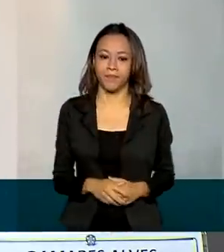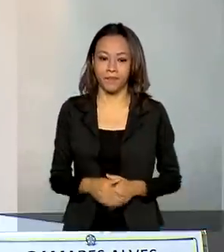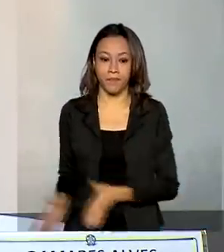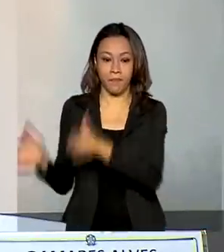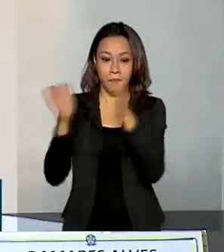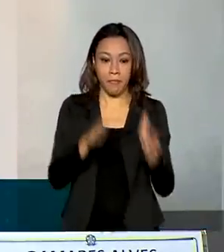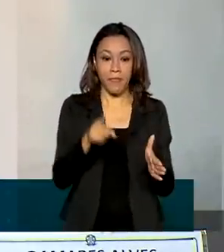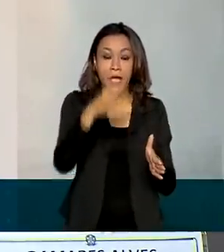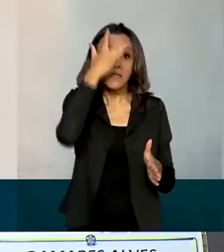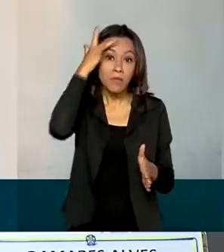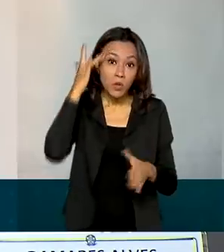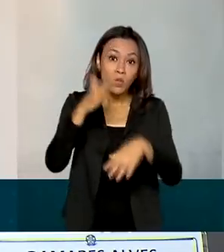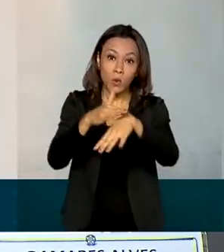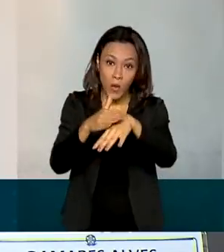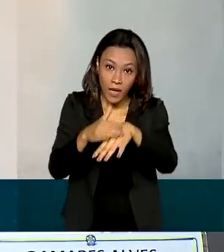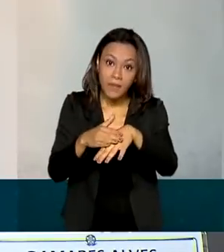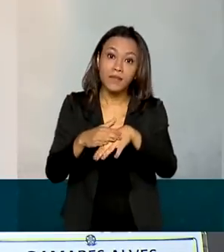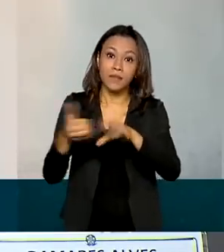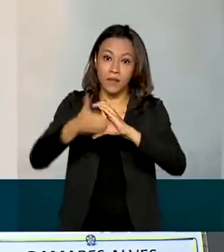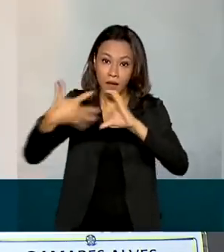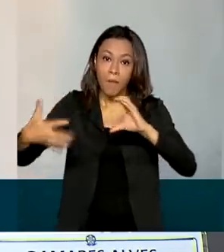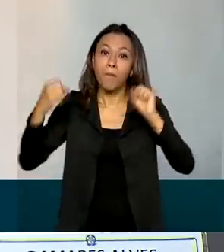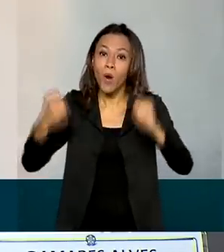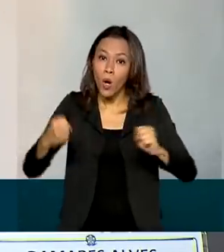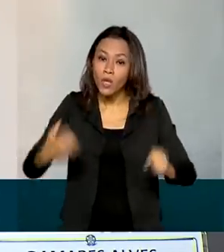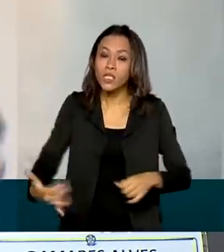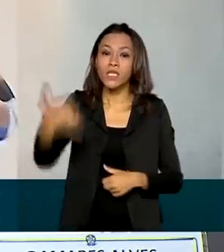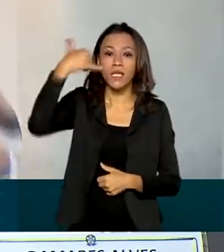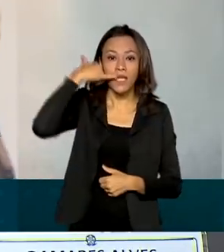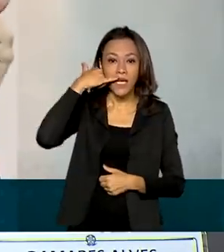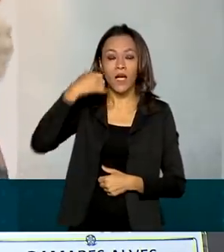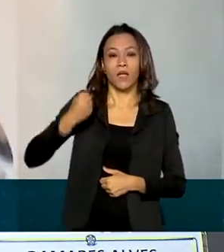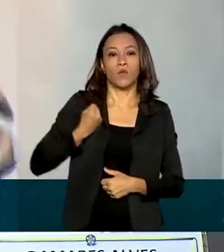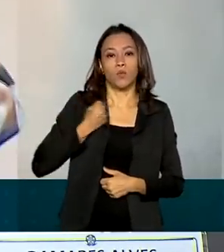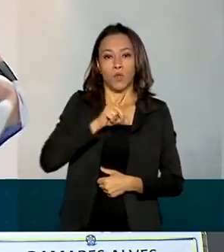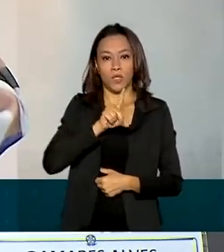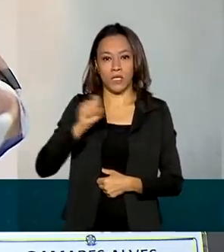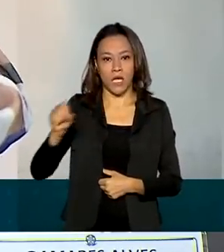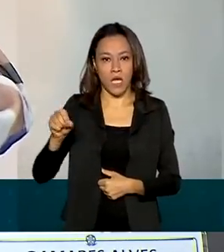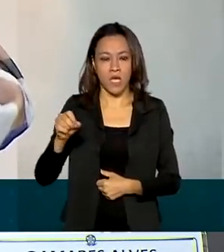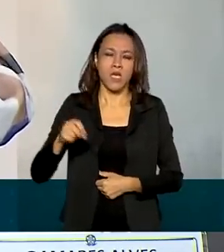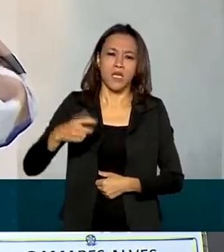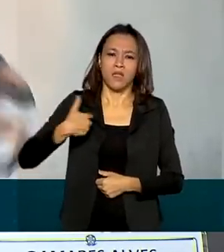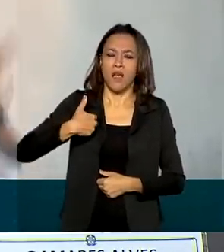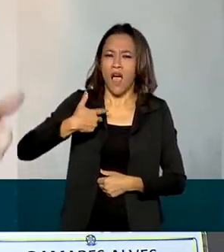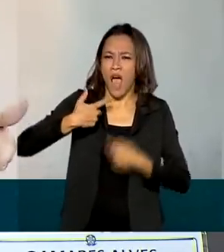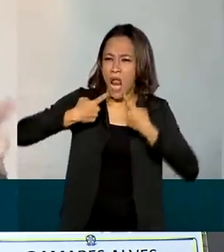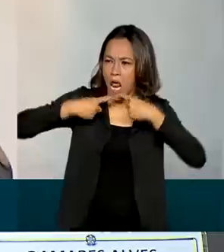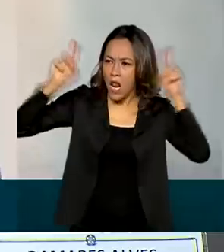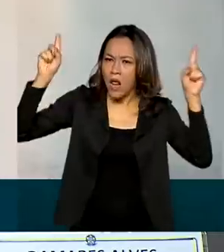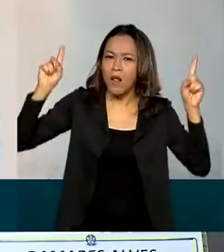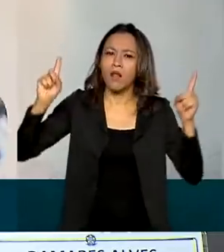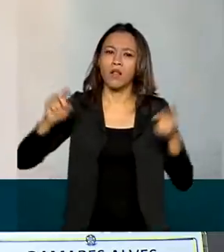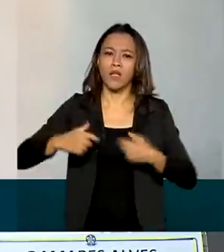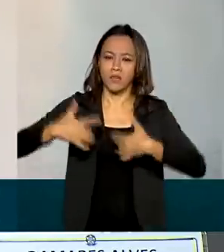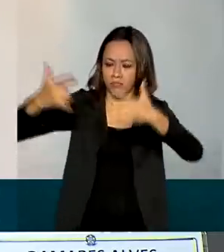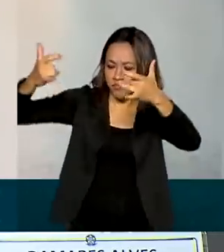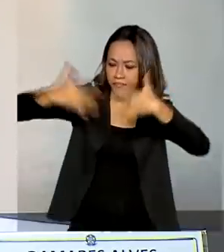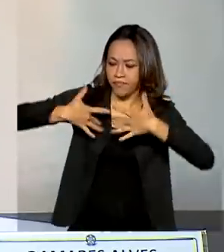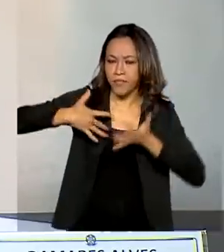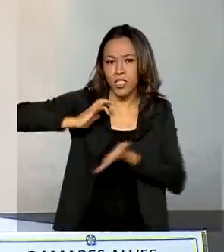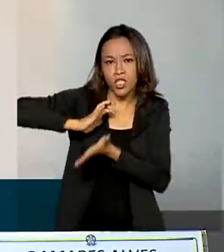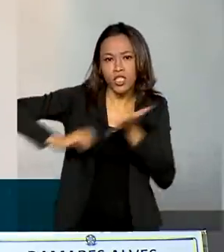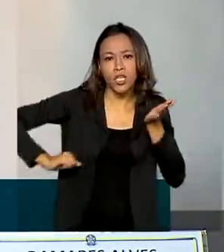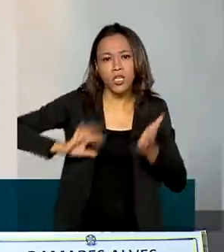ligar no Disque 100 e as famílias podem ligar no Disque 100 para denunciar descaso, violação de direitos. Nós temos